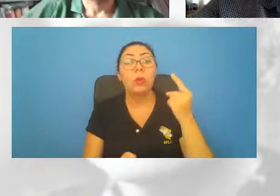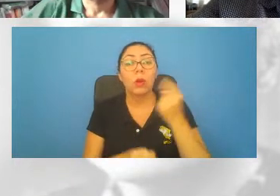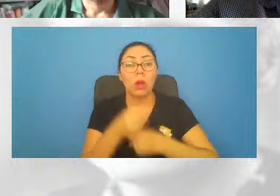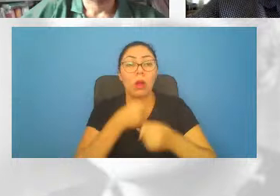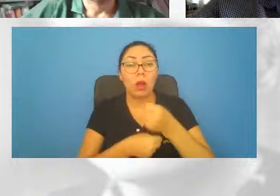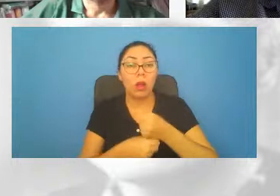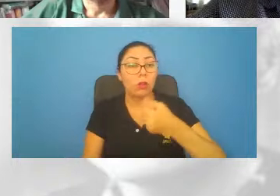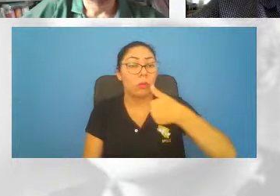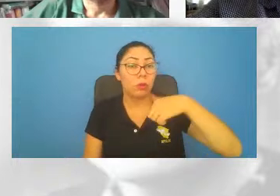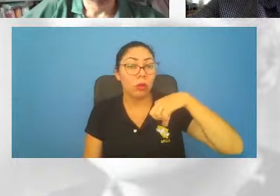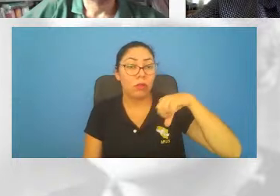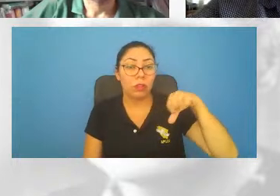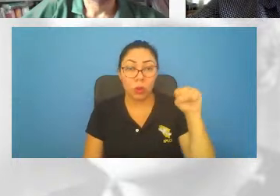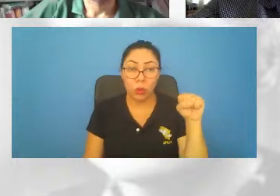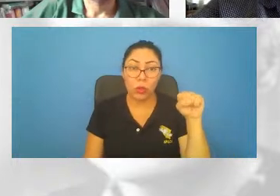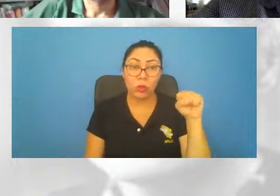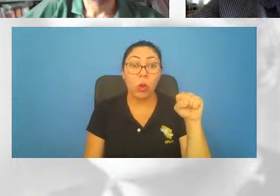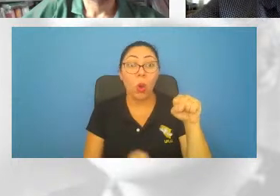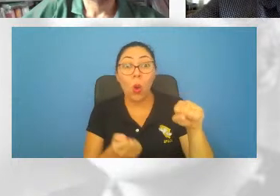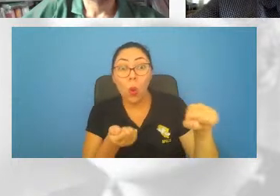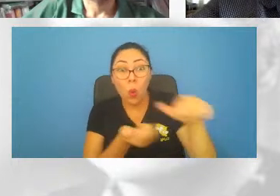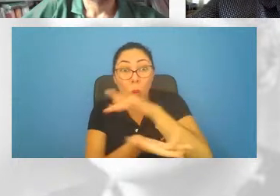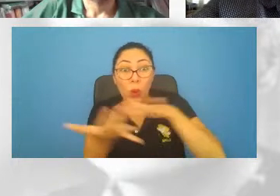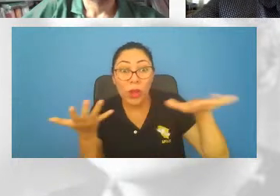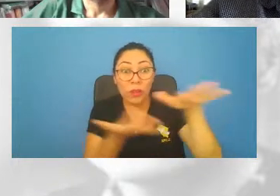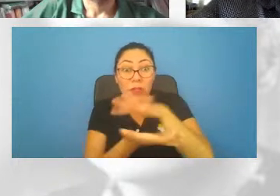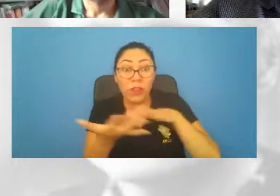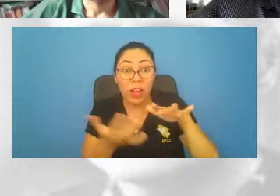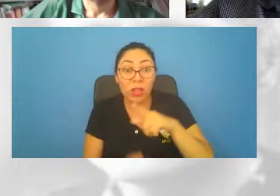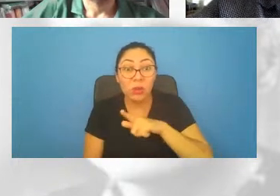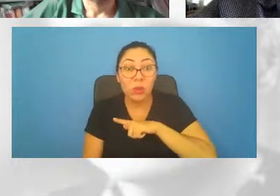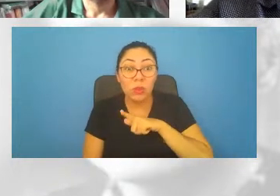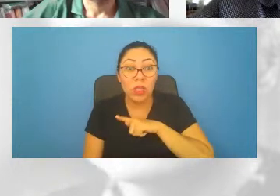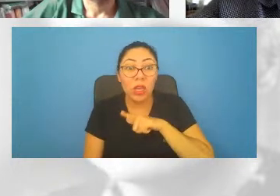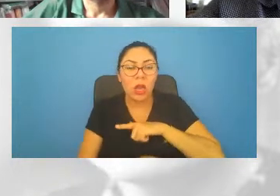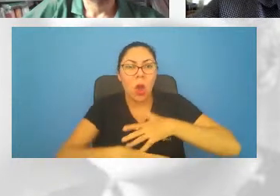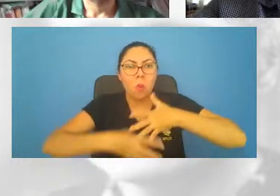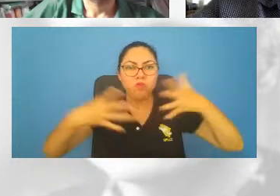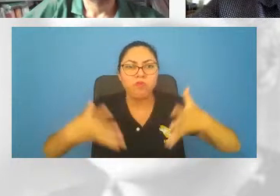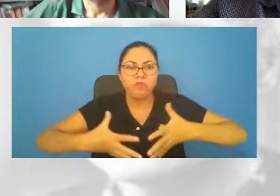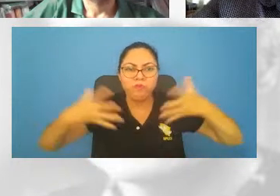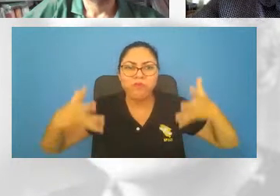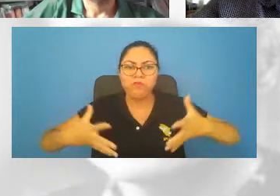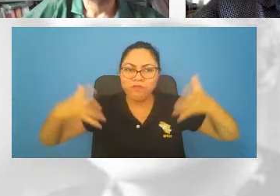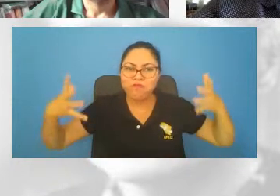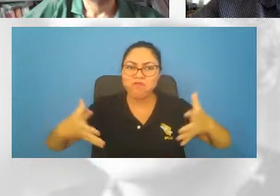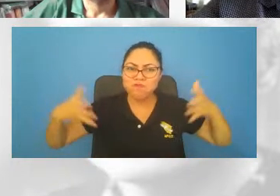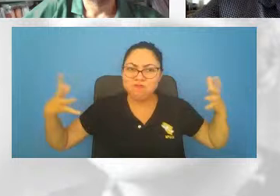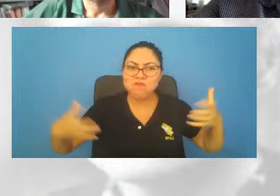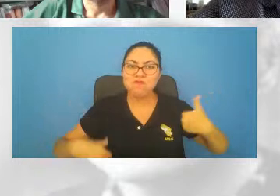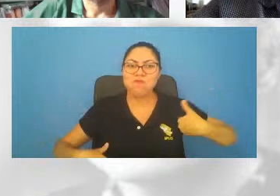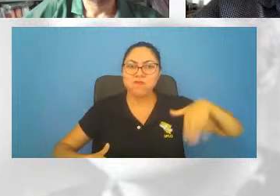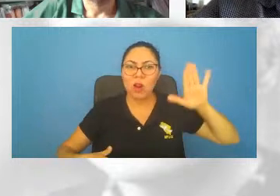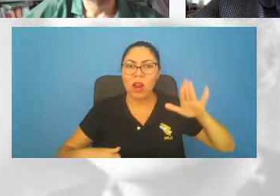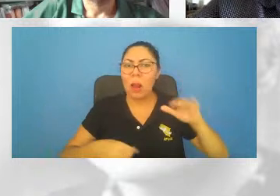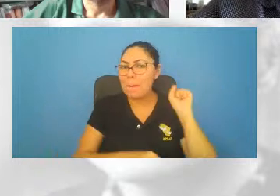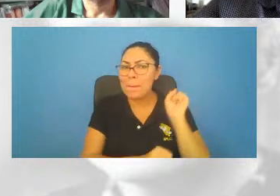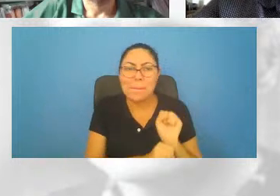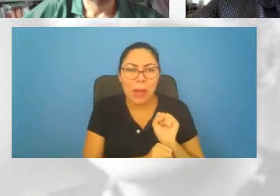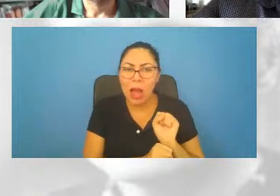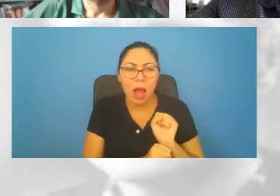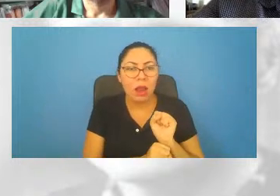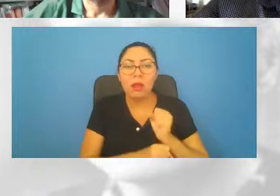em expansão acelerada. O que vai explicar isso é outra coisa. Então existem os proponentes de que isso é